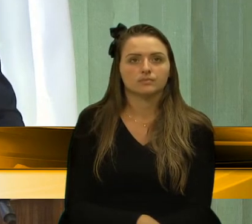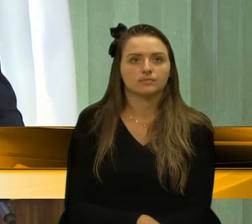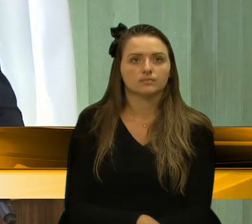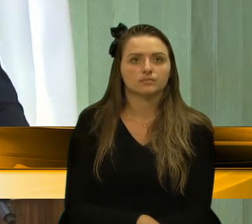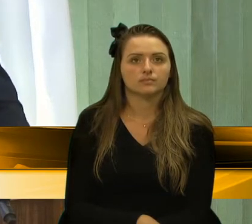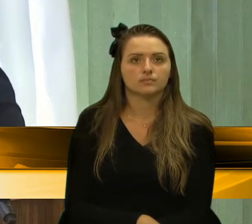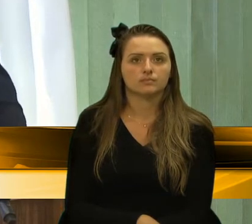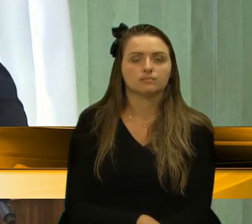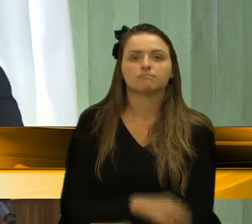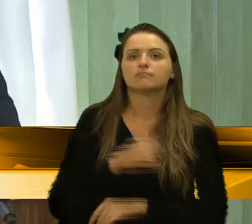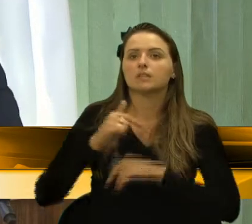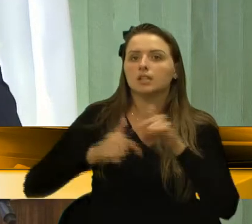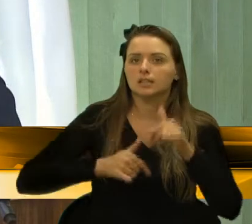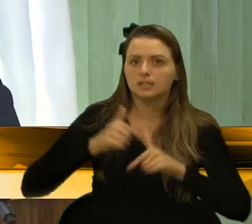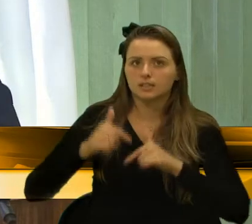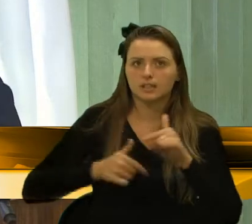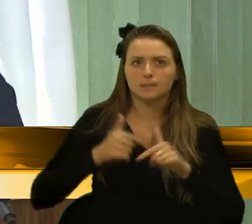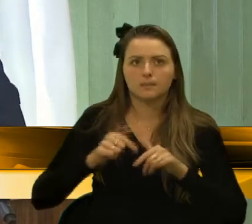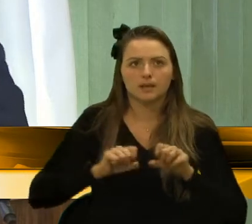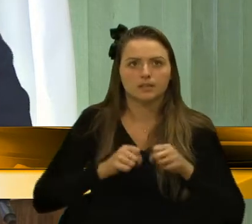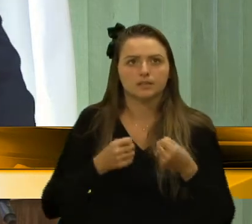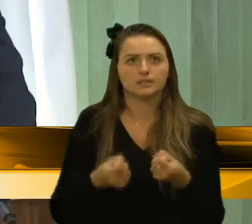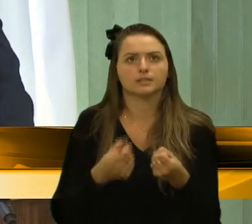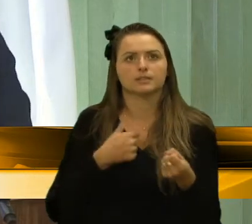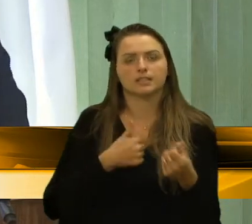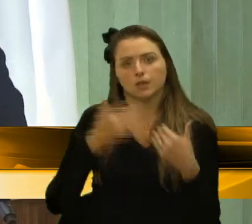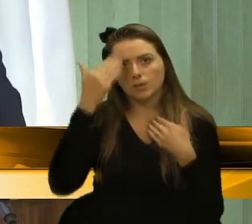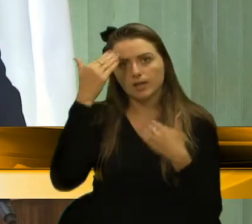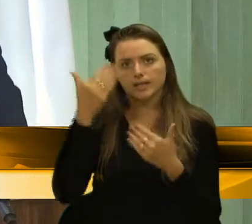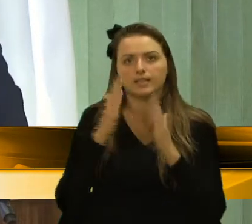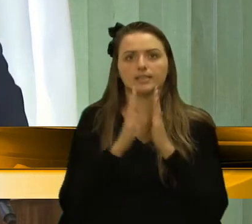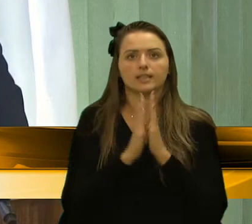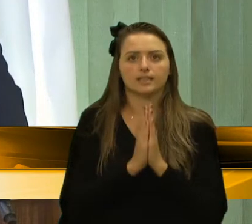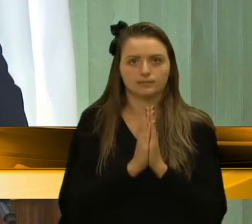O trabalho foi intenso, gratificante e honroso.